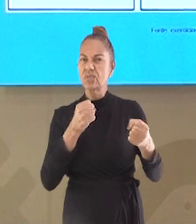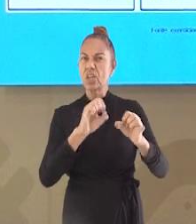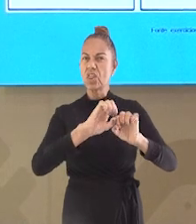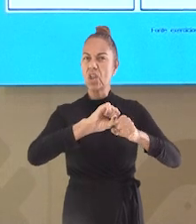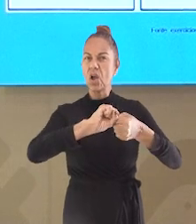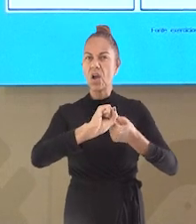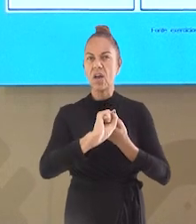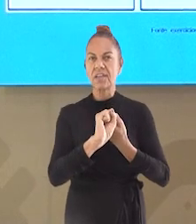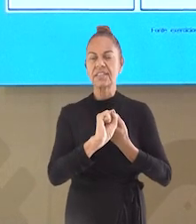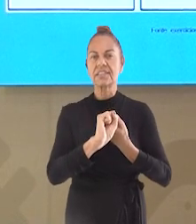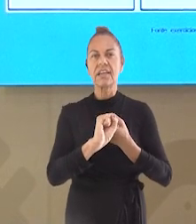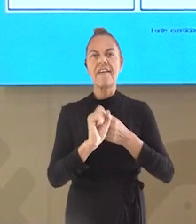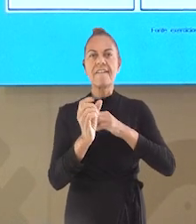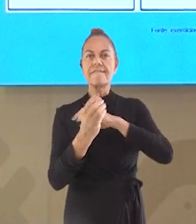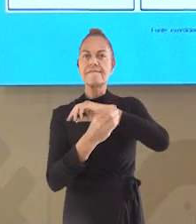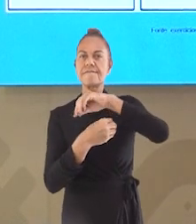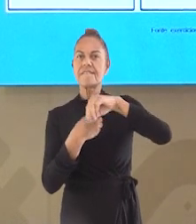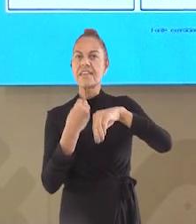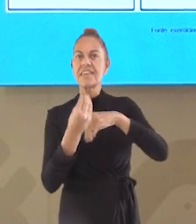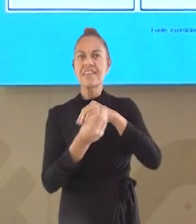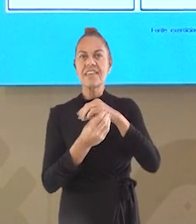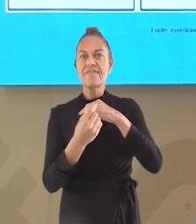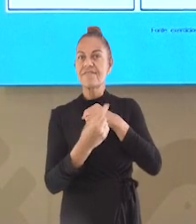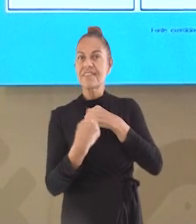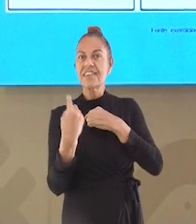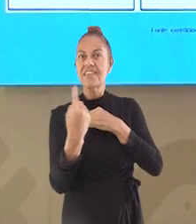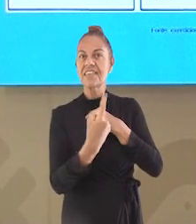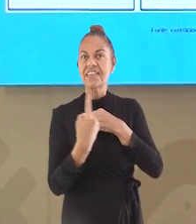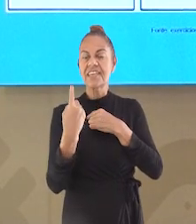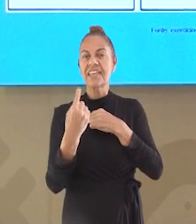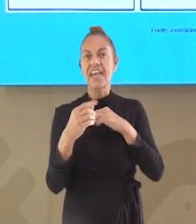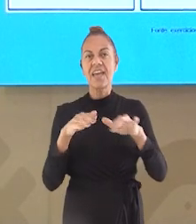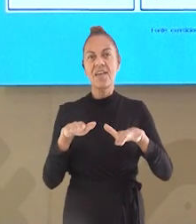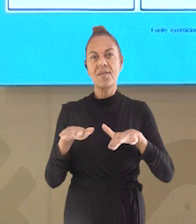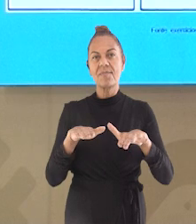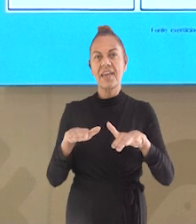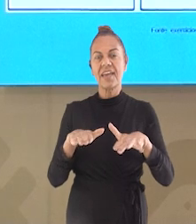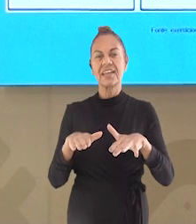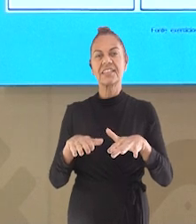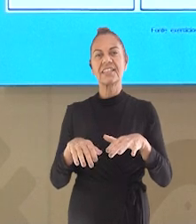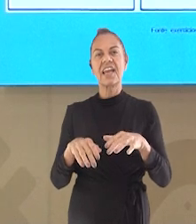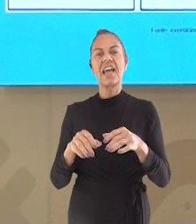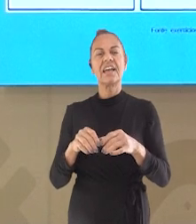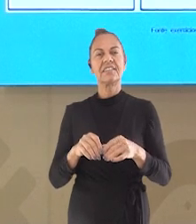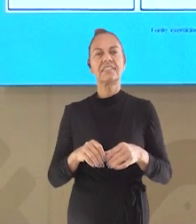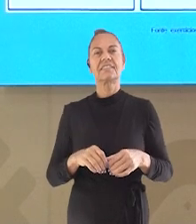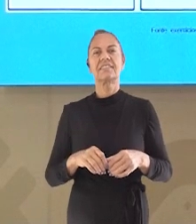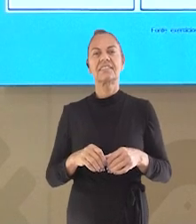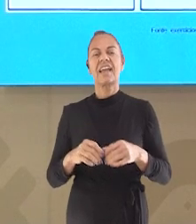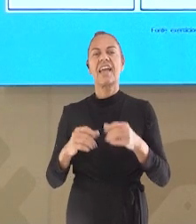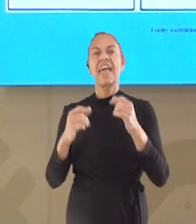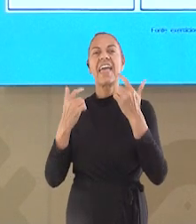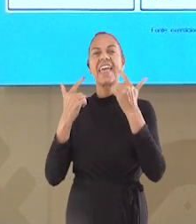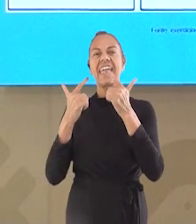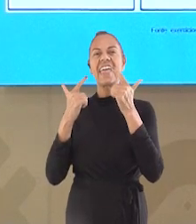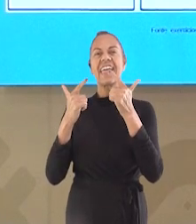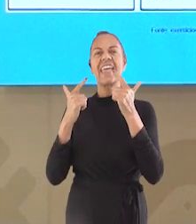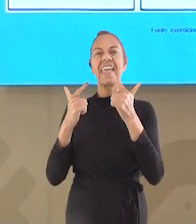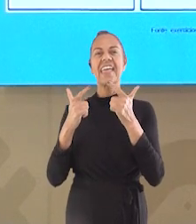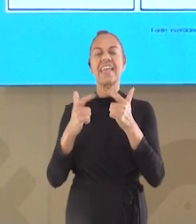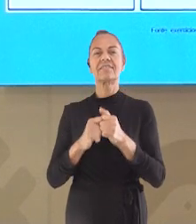Abaixa, enrola, puxa, torce. Vira, remexe e agora pula.